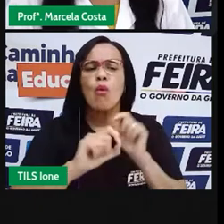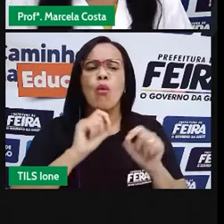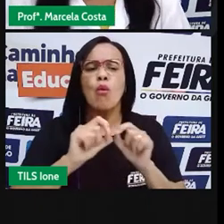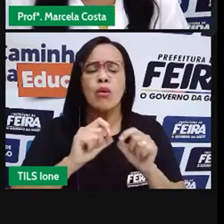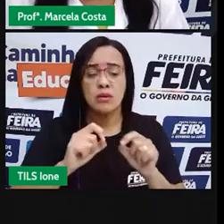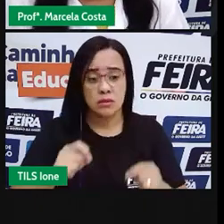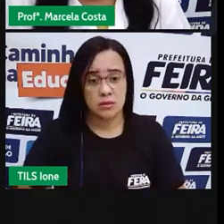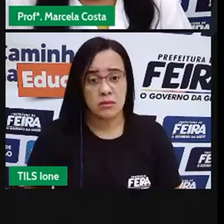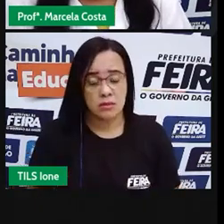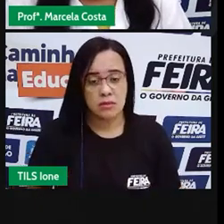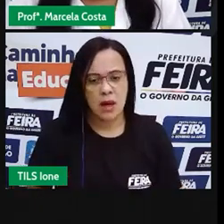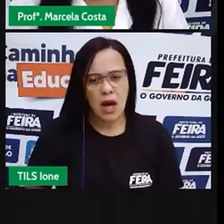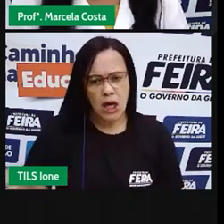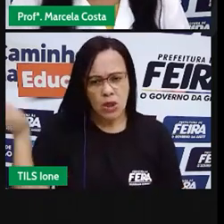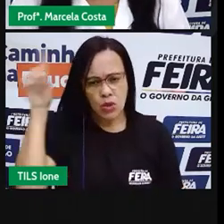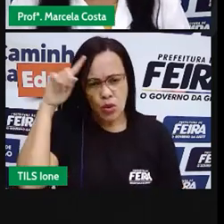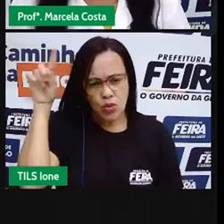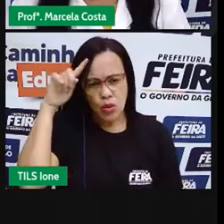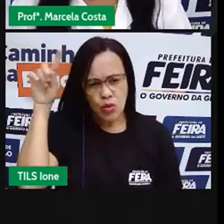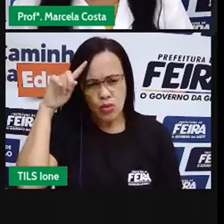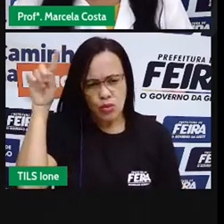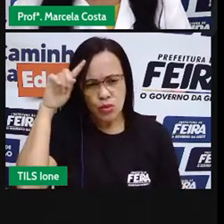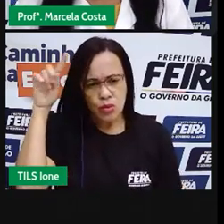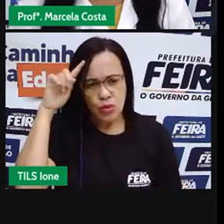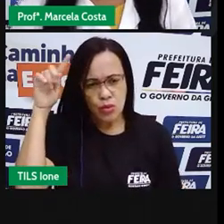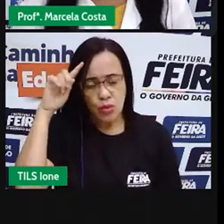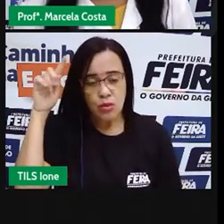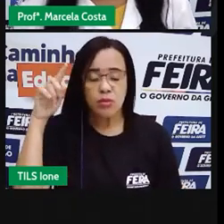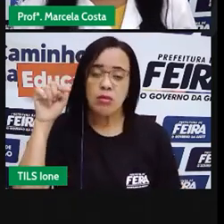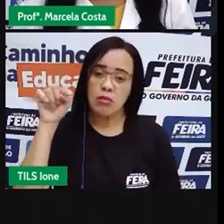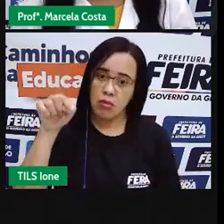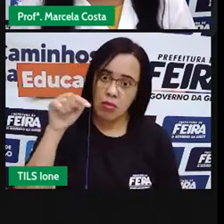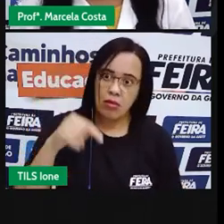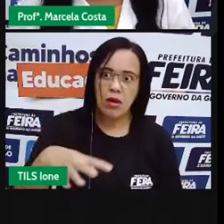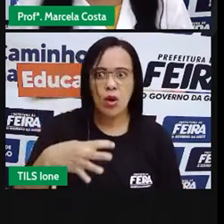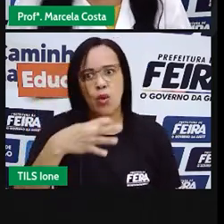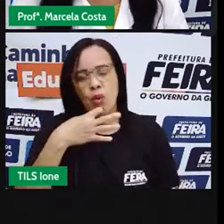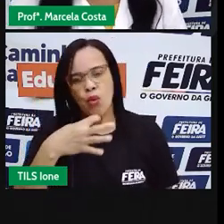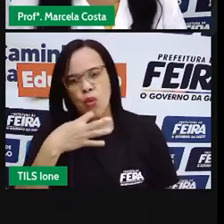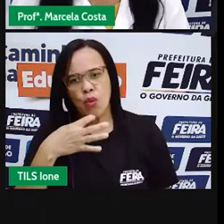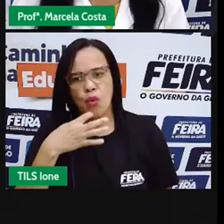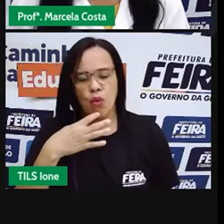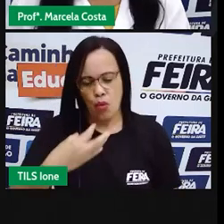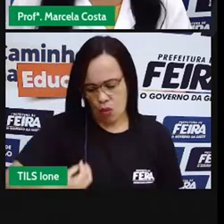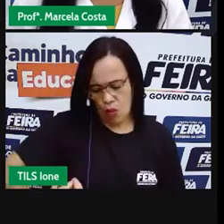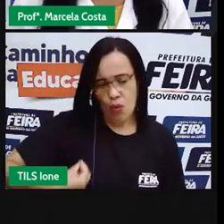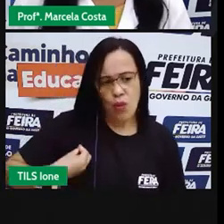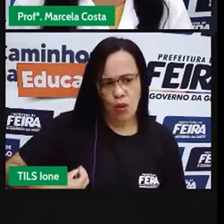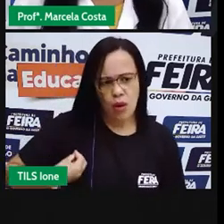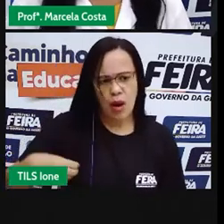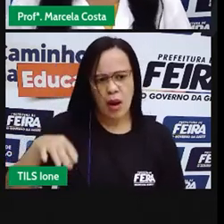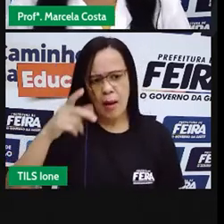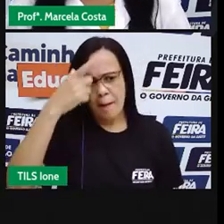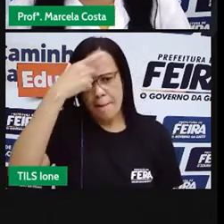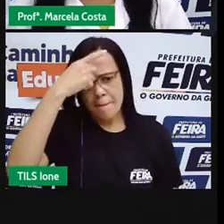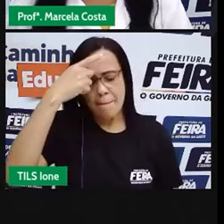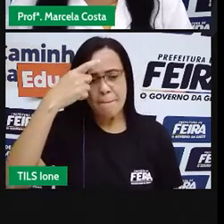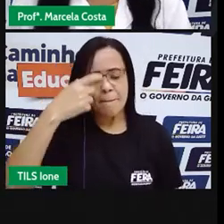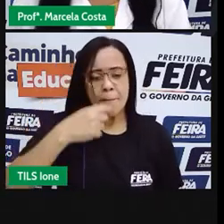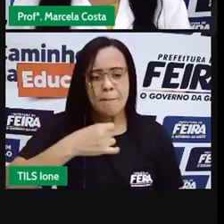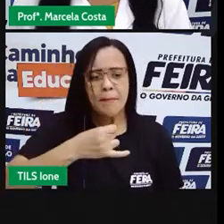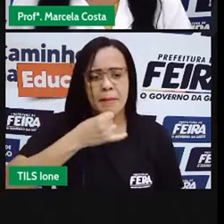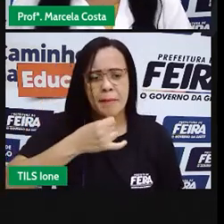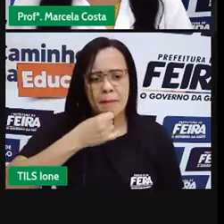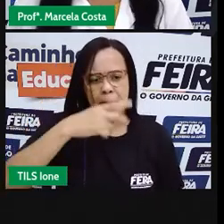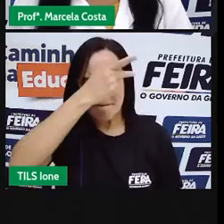No dia a dia, você convite pessoas diferentes, não é isso? Com sua mãe, sua avó,